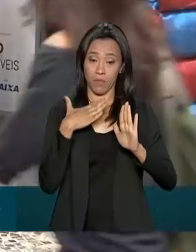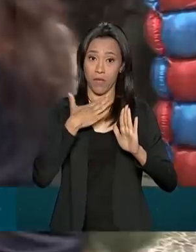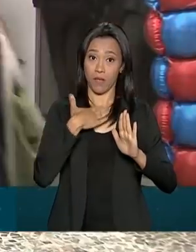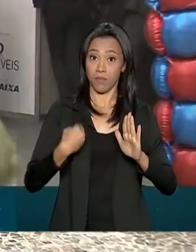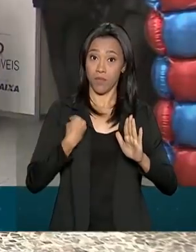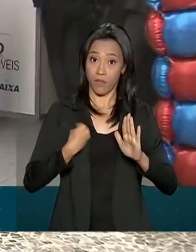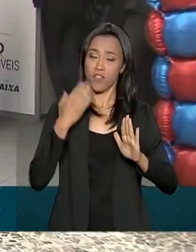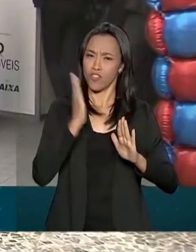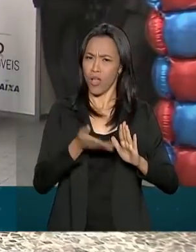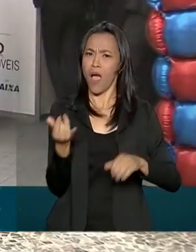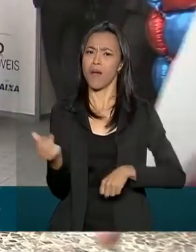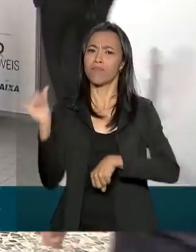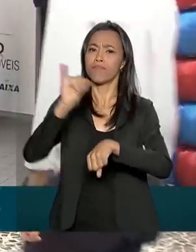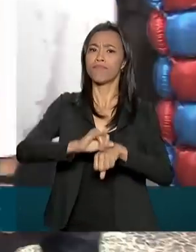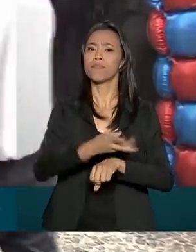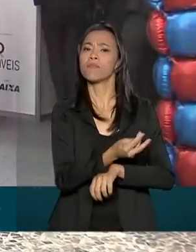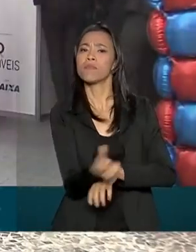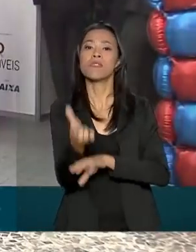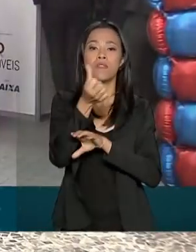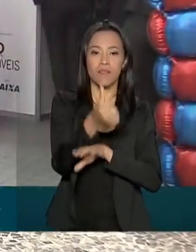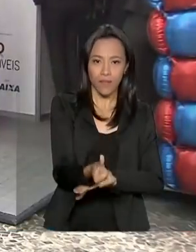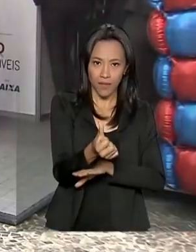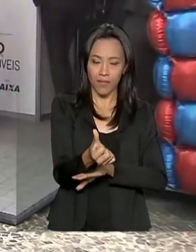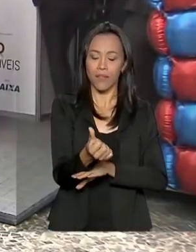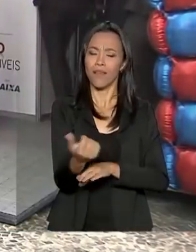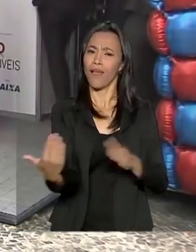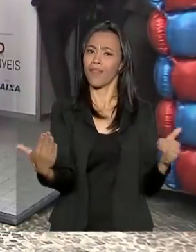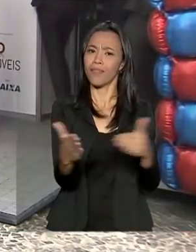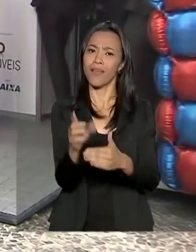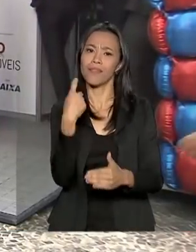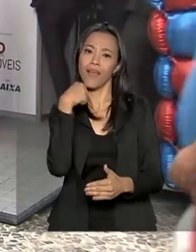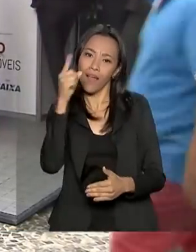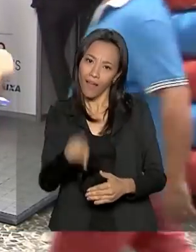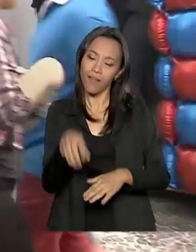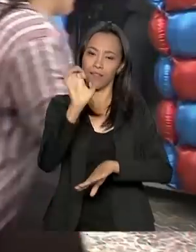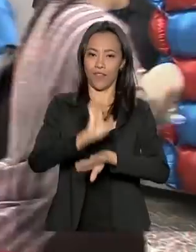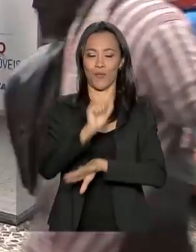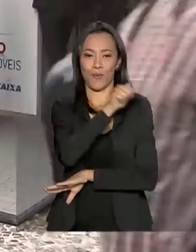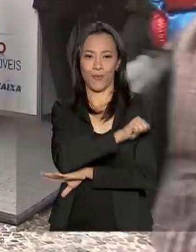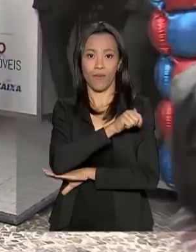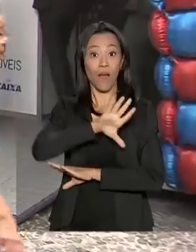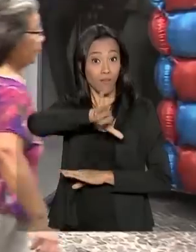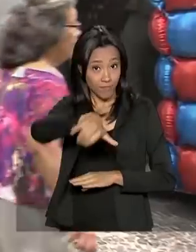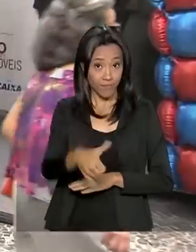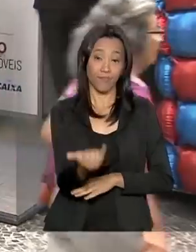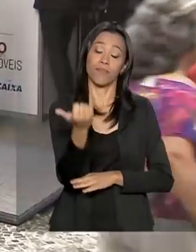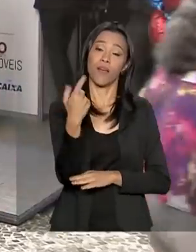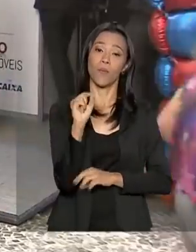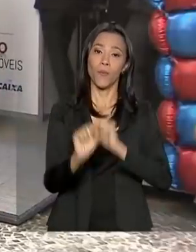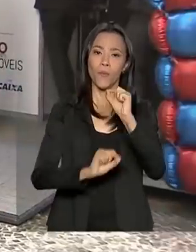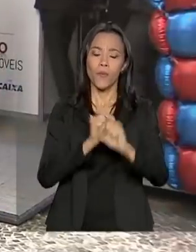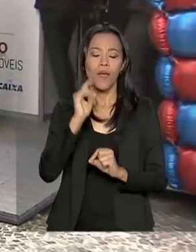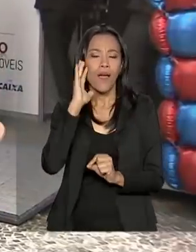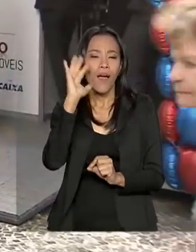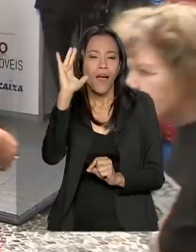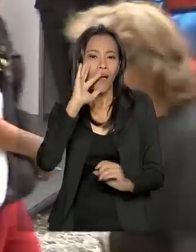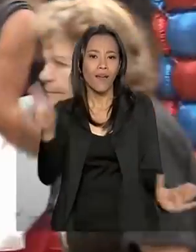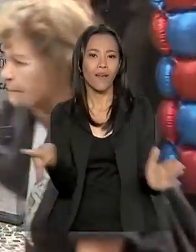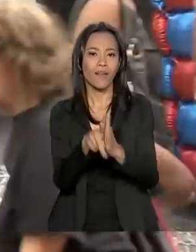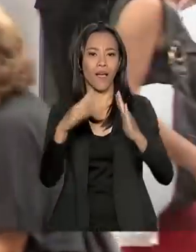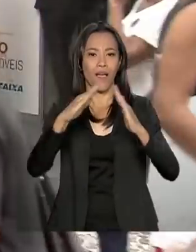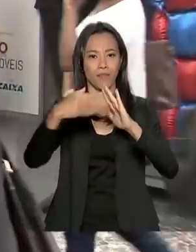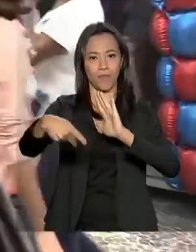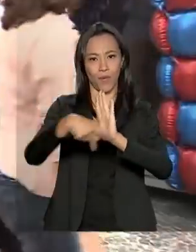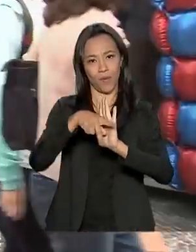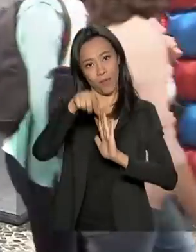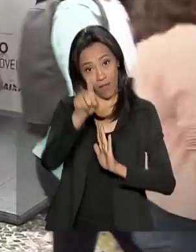regiões metropolitanas de seis capitais. E até sexta-feira é a vez do Rio de Janeiro. Uma oportunidade para realizar o sonho da casa própria. E, ao que